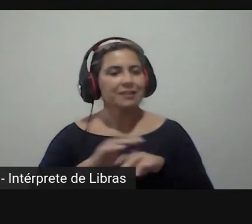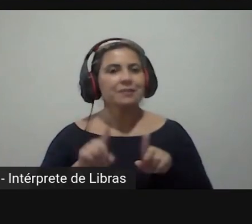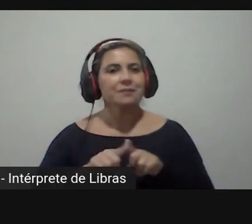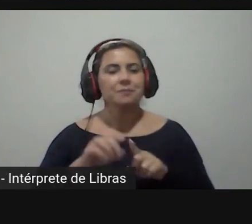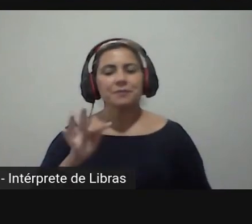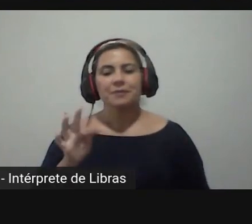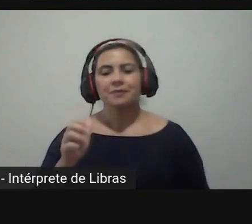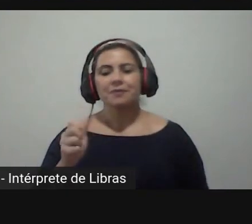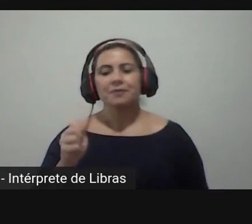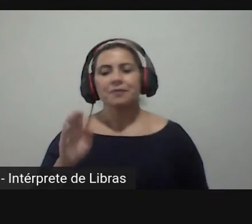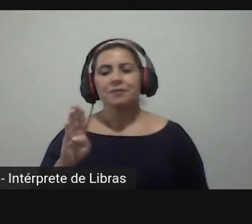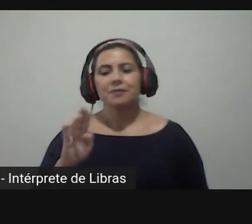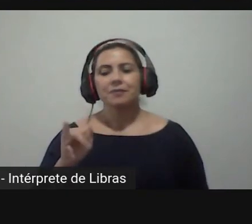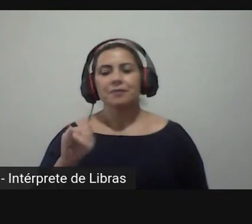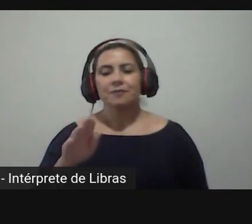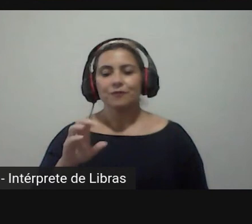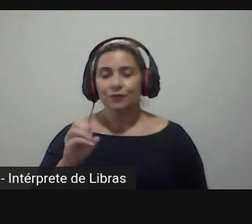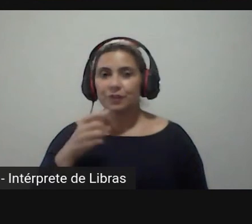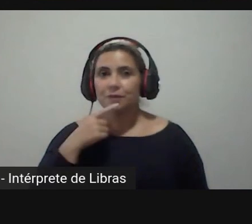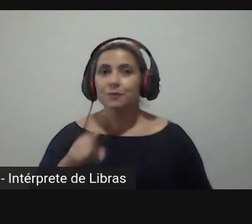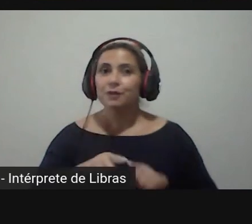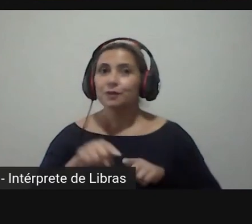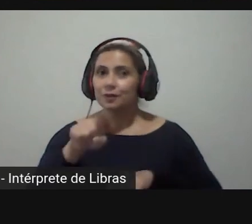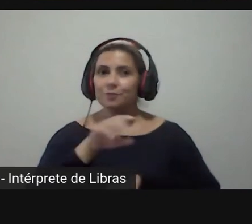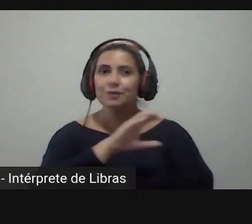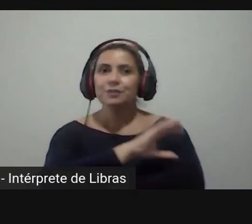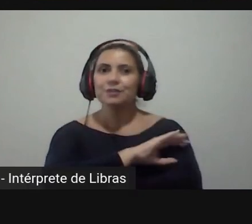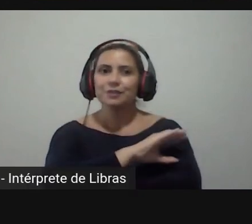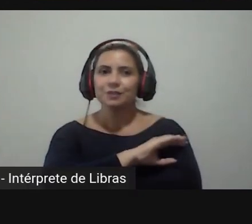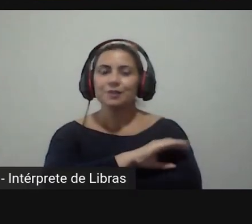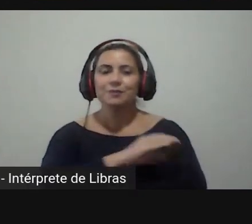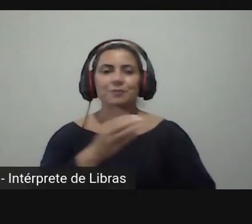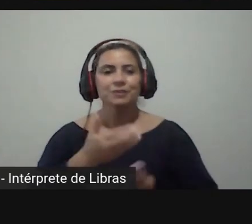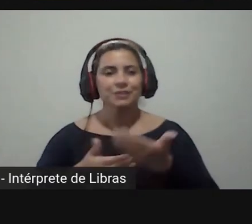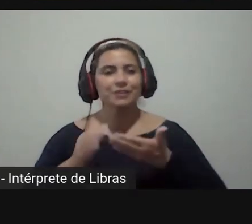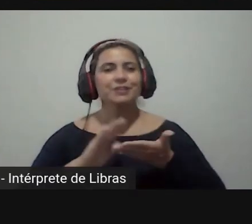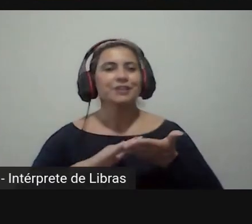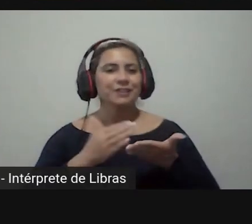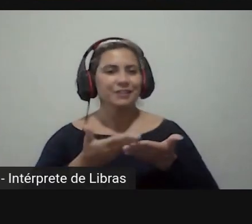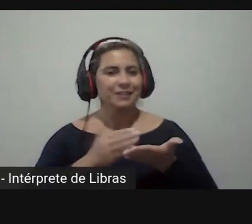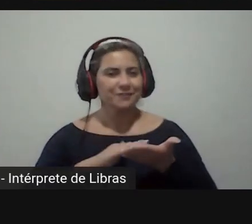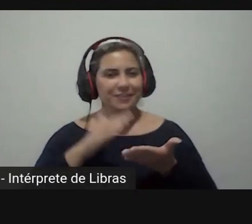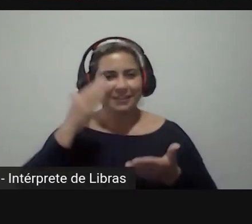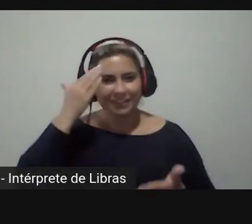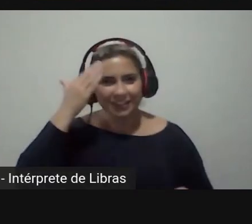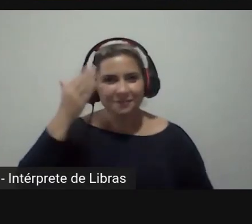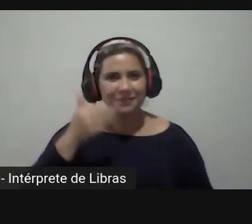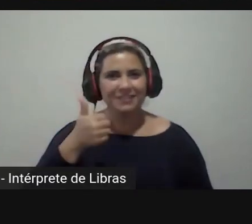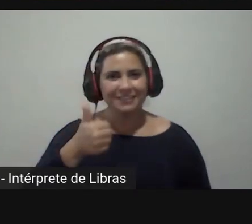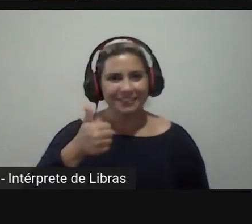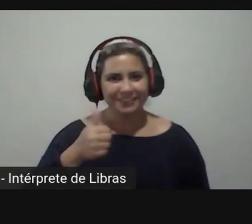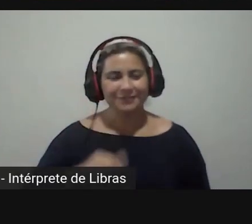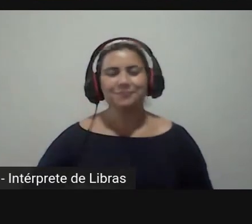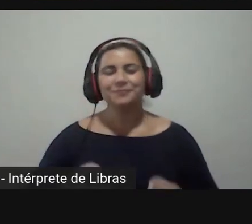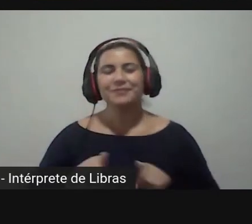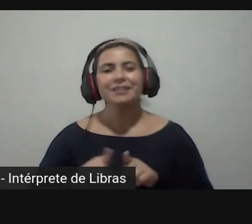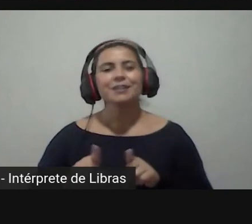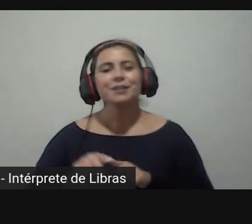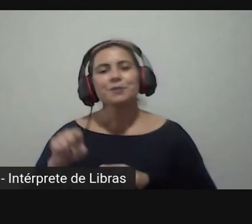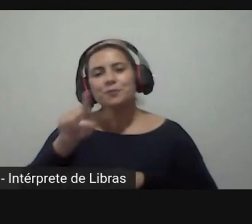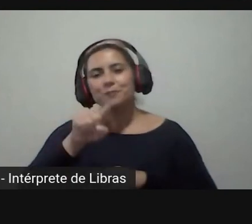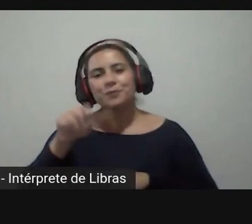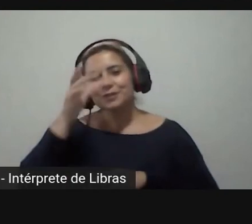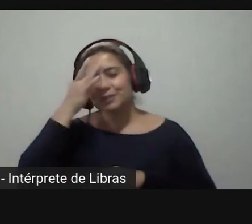sua gentil coordenação aqui da mesa as nossas intérpretes muito obrigado a todos e as pessoas que